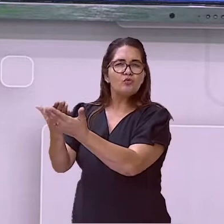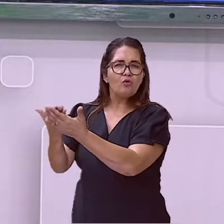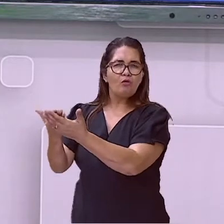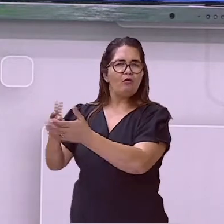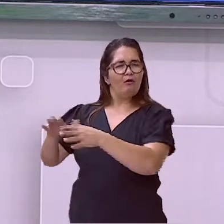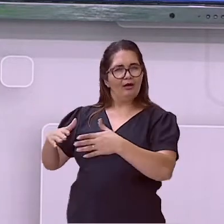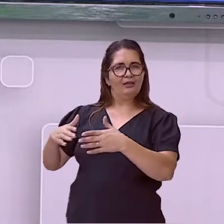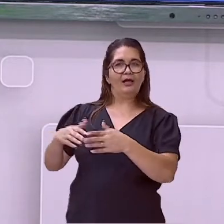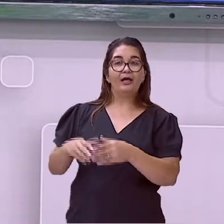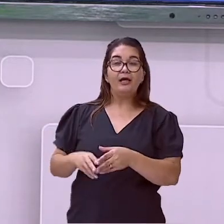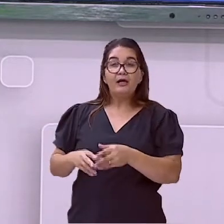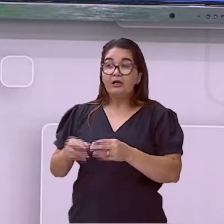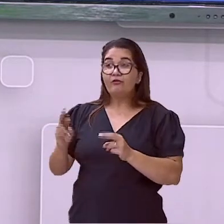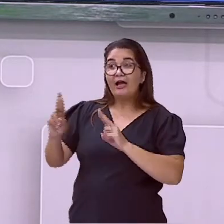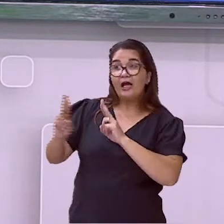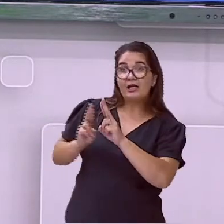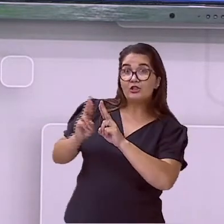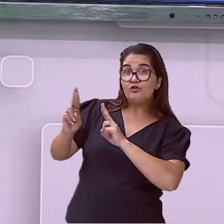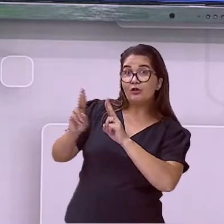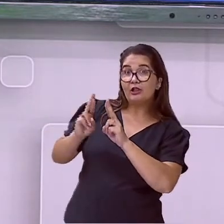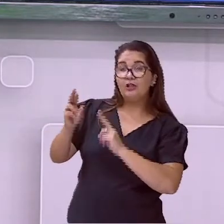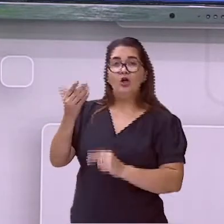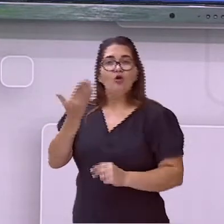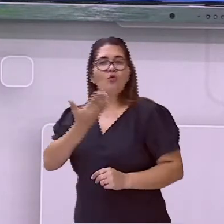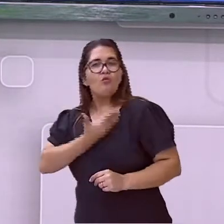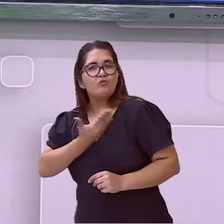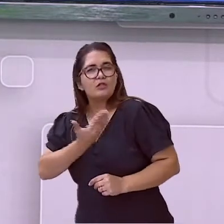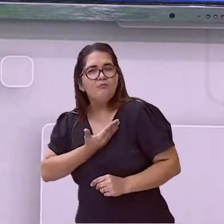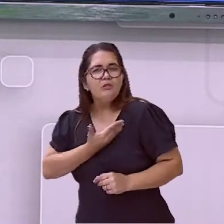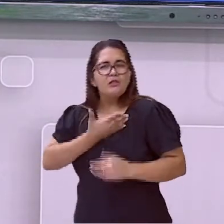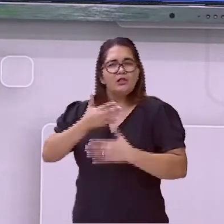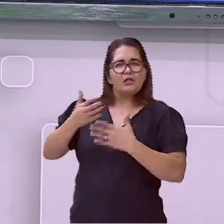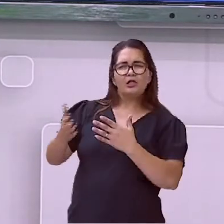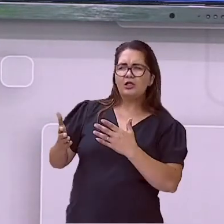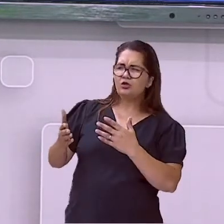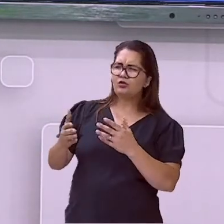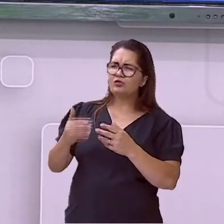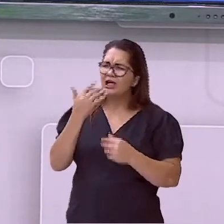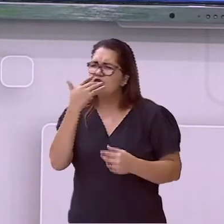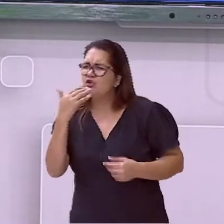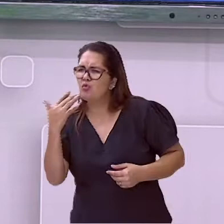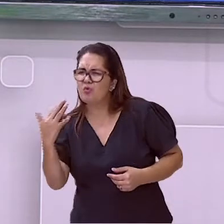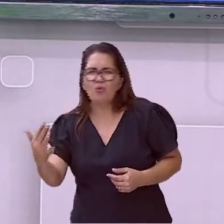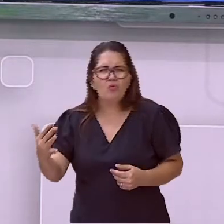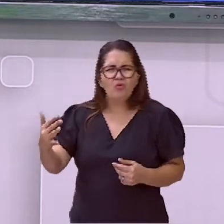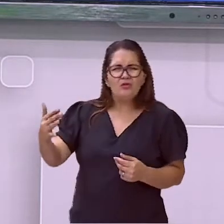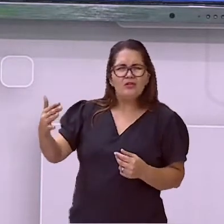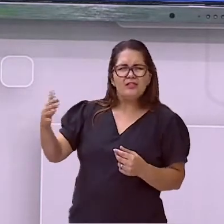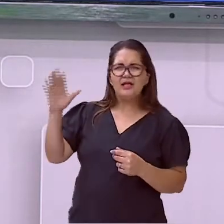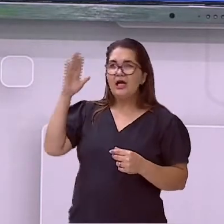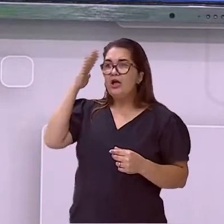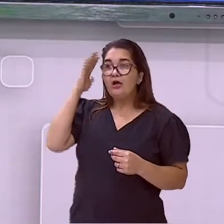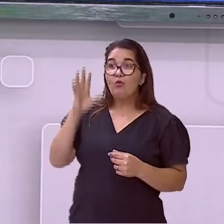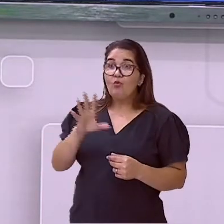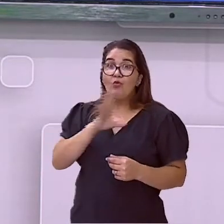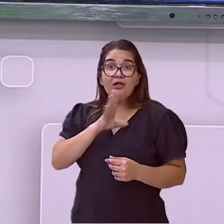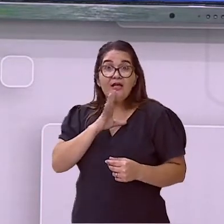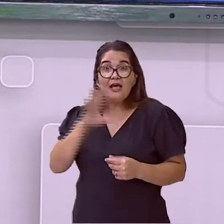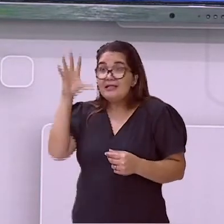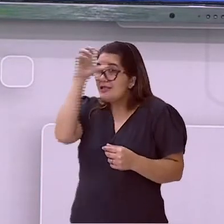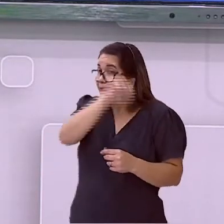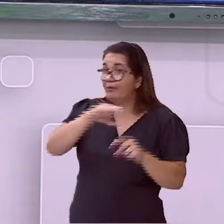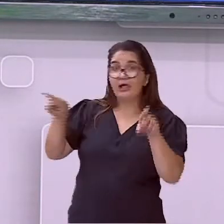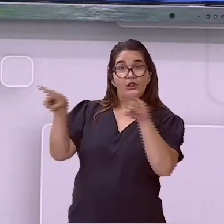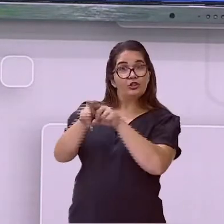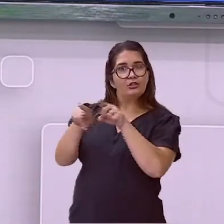começa a ter a curiosidade, aprende quais são as cores, quais são as letras. Começa a interação mesmo